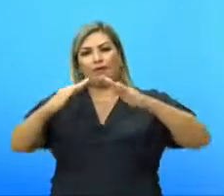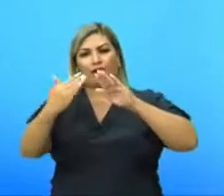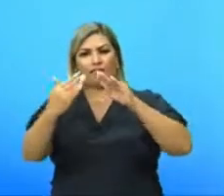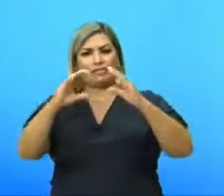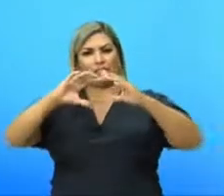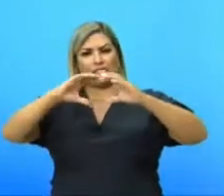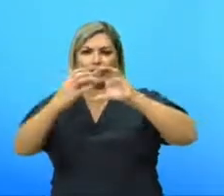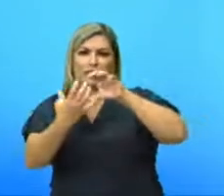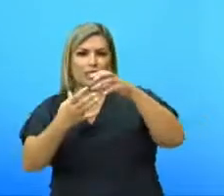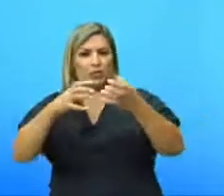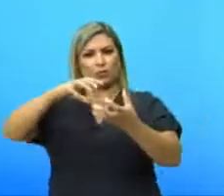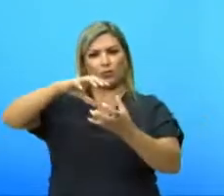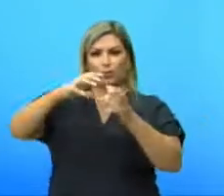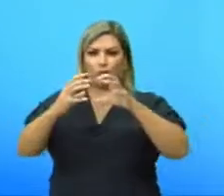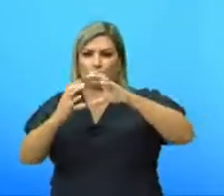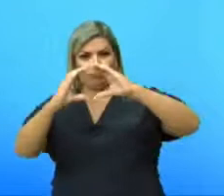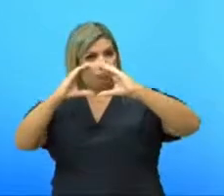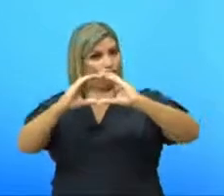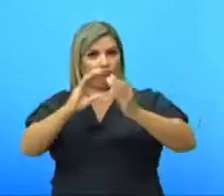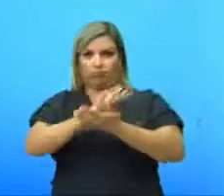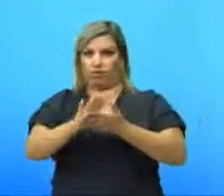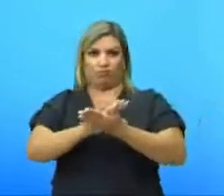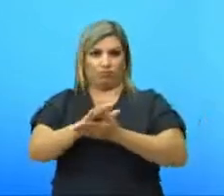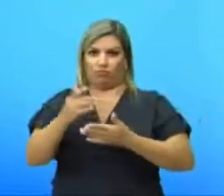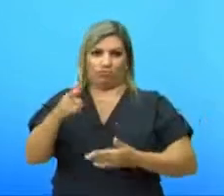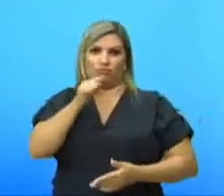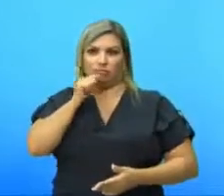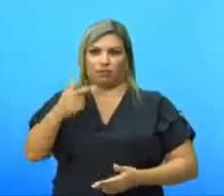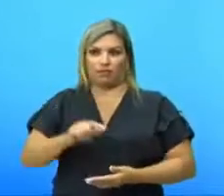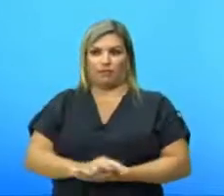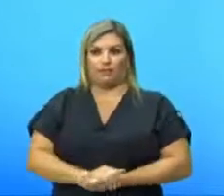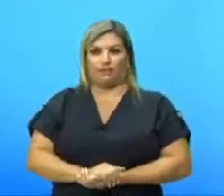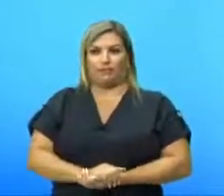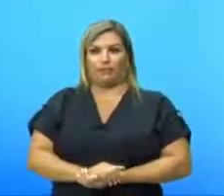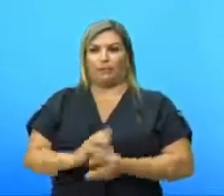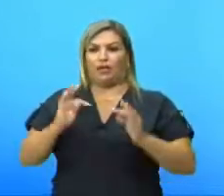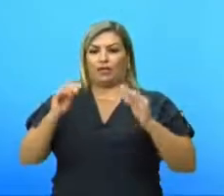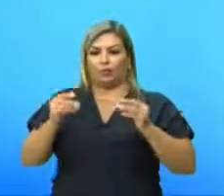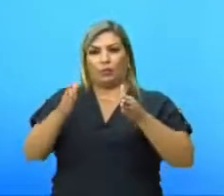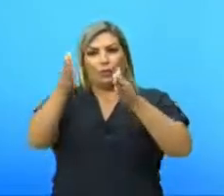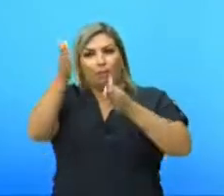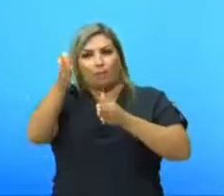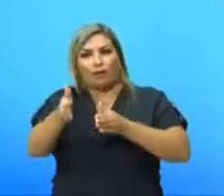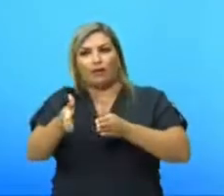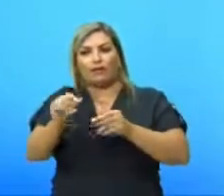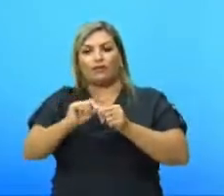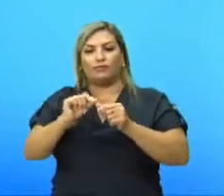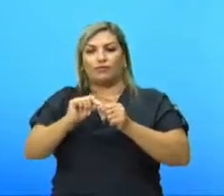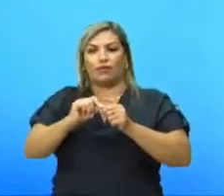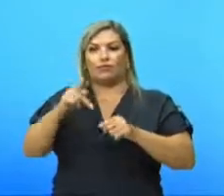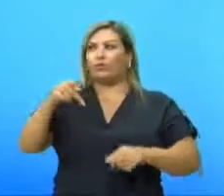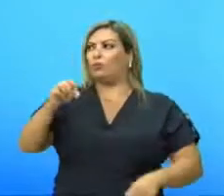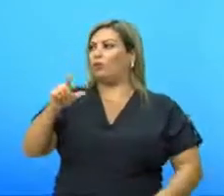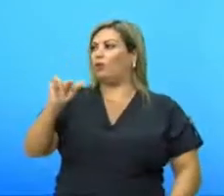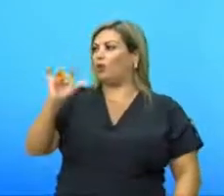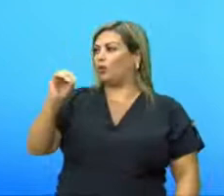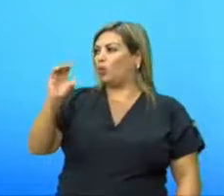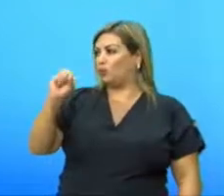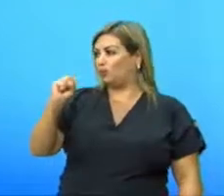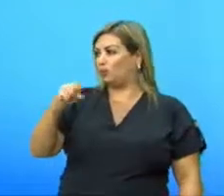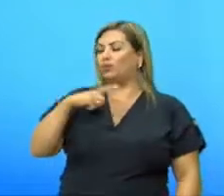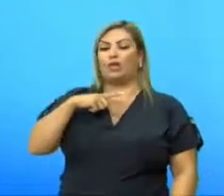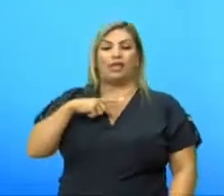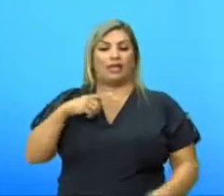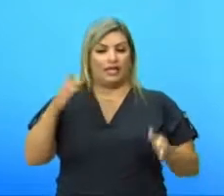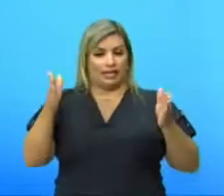circular ou não plana, ou não plana, é toda plana, formada por polígonos. Aqui são